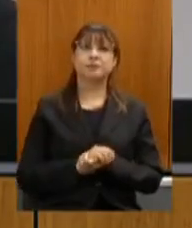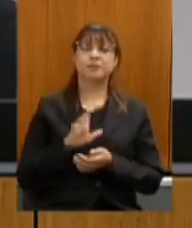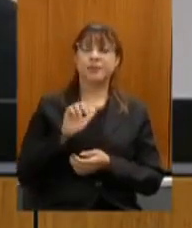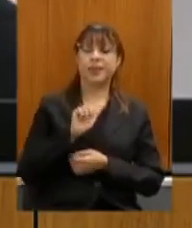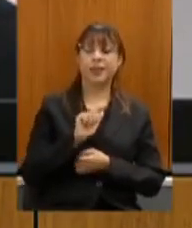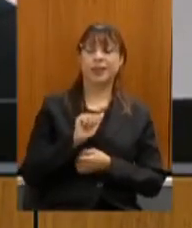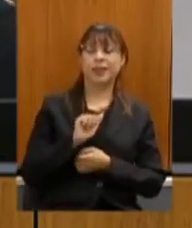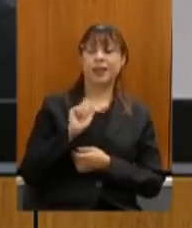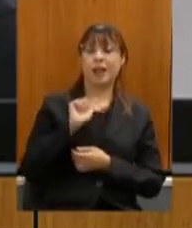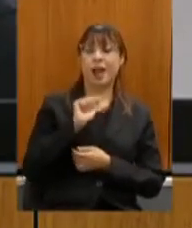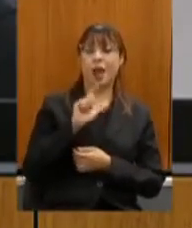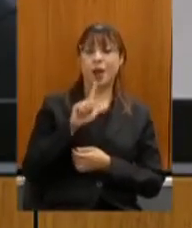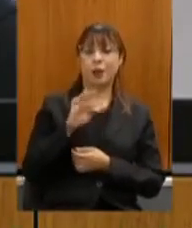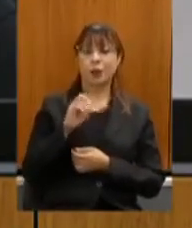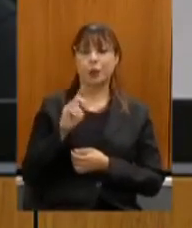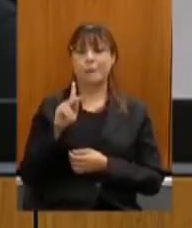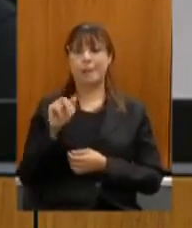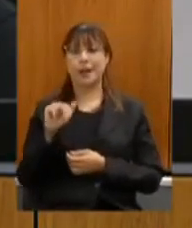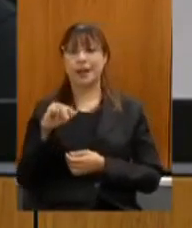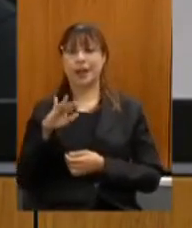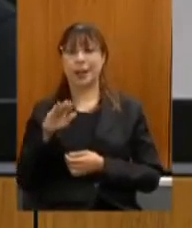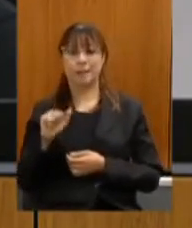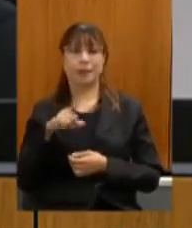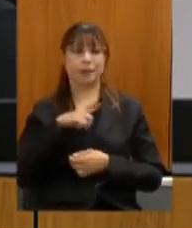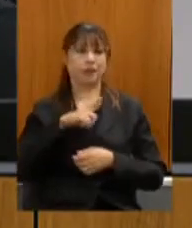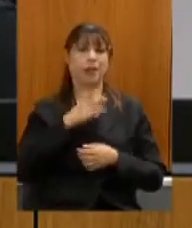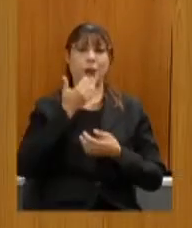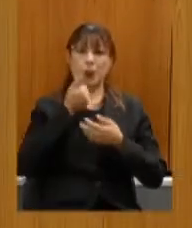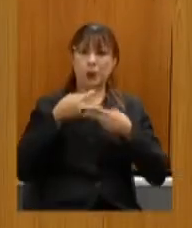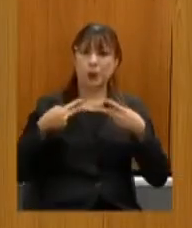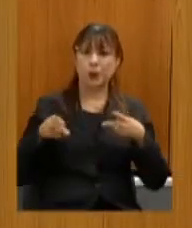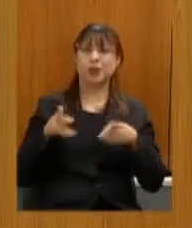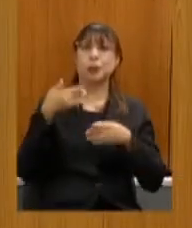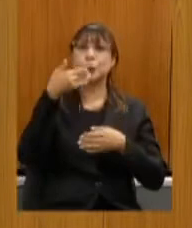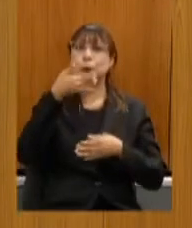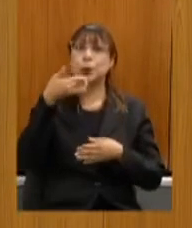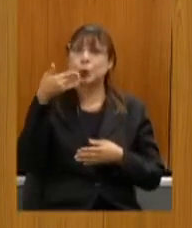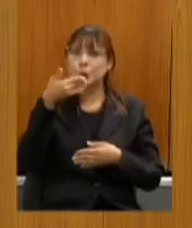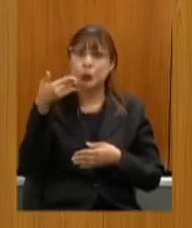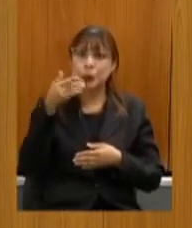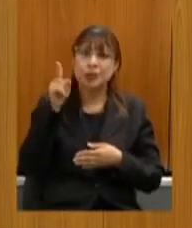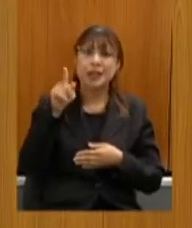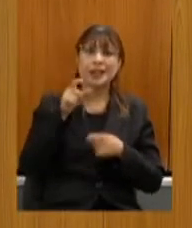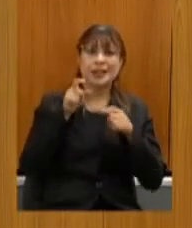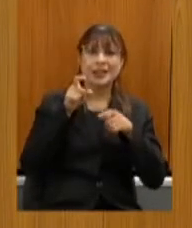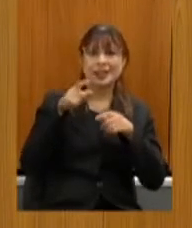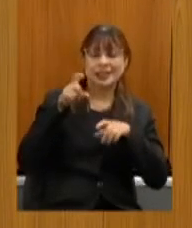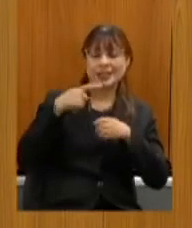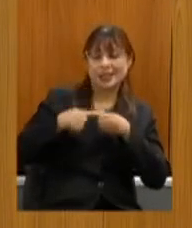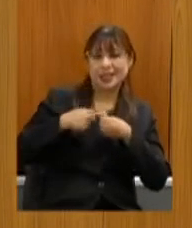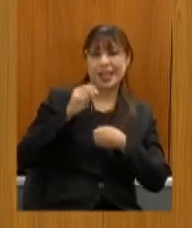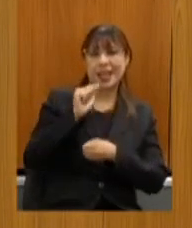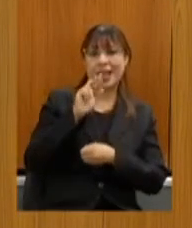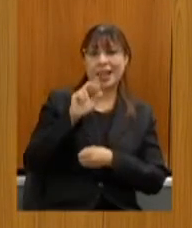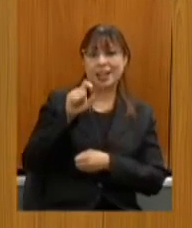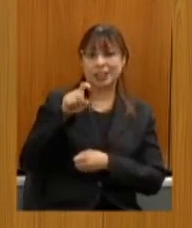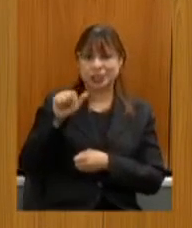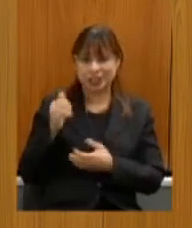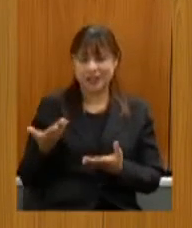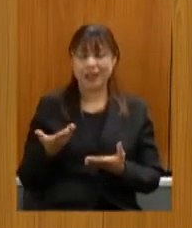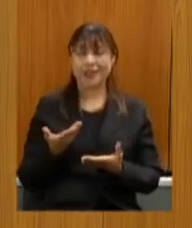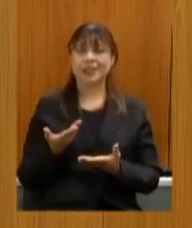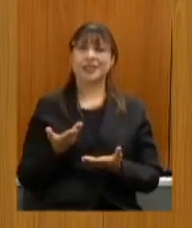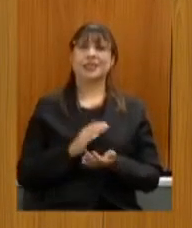Pranaíba com a sua culinária com os os doces de araxá enfim